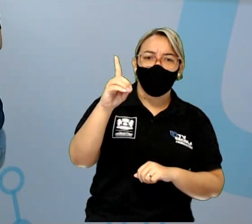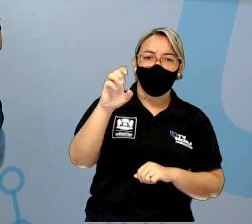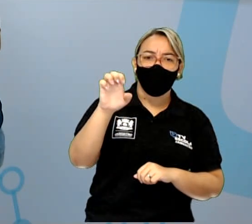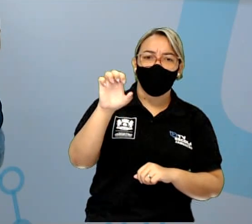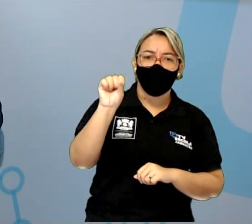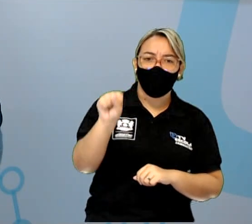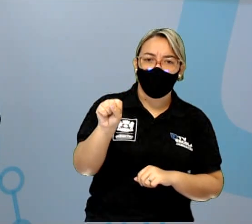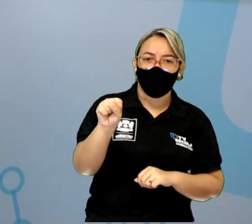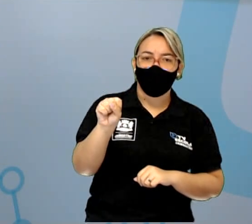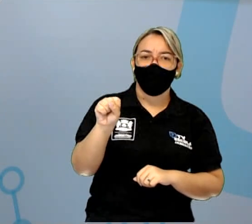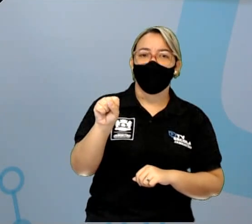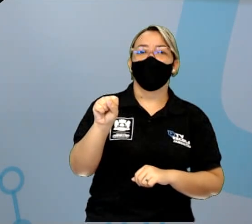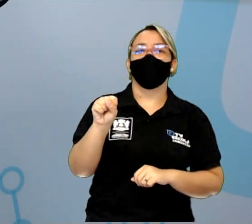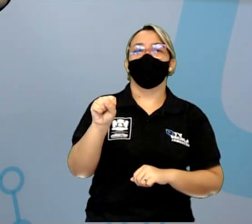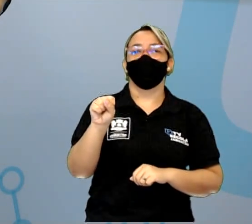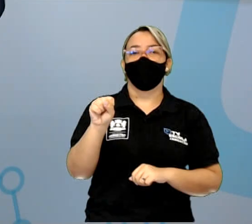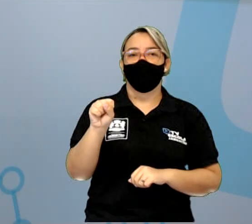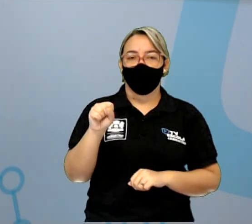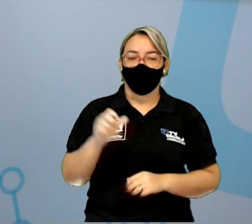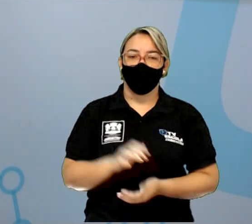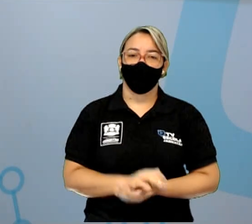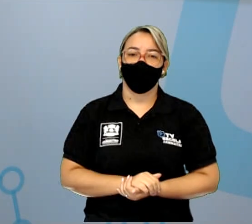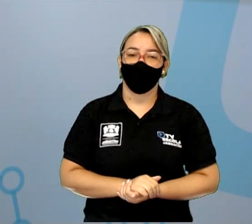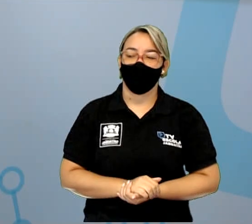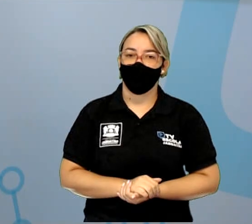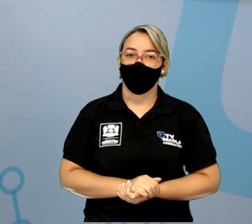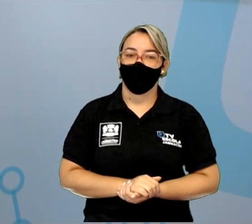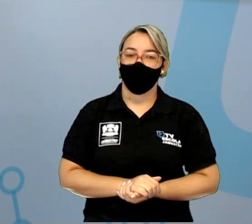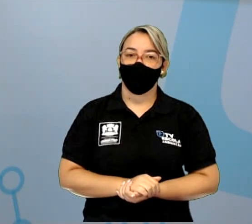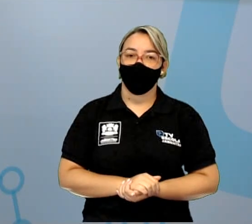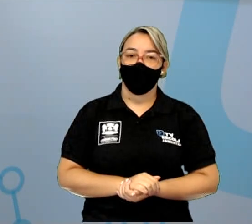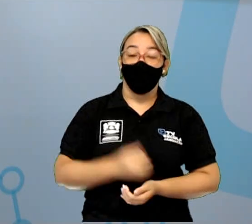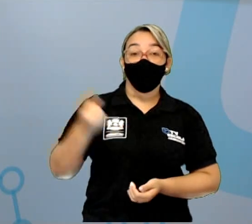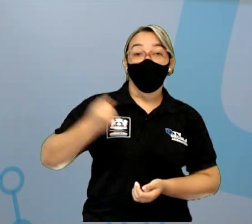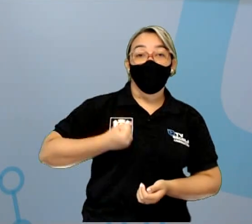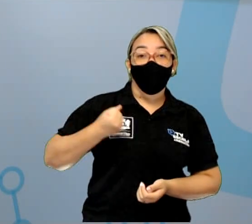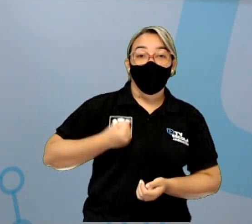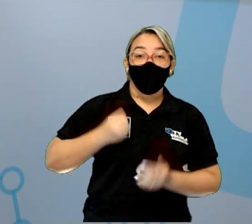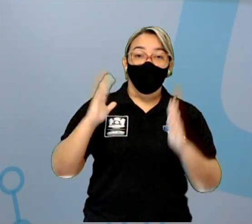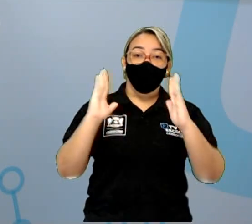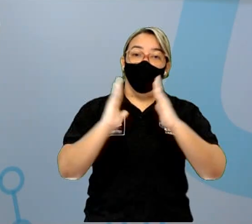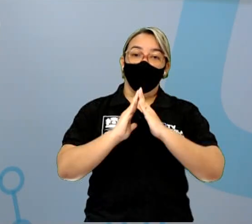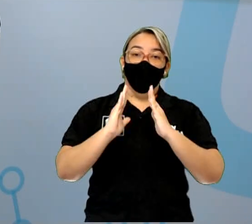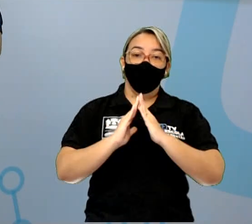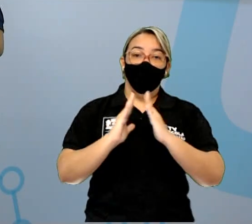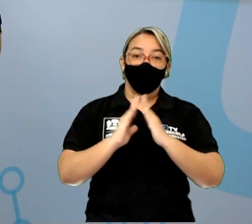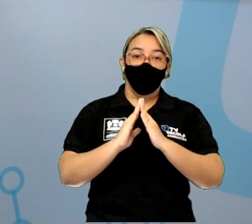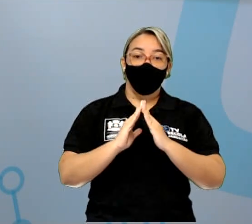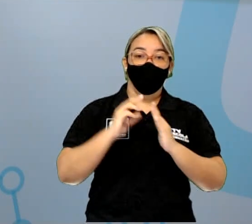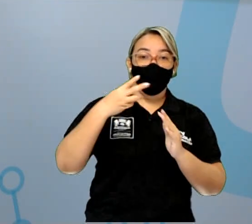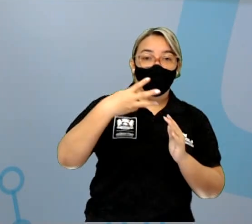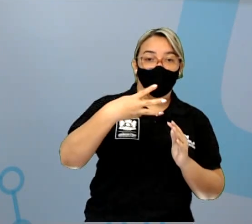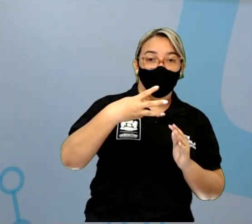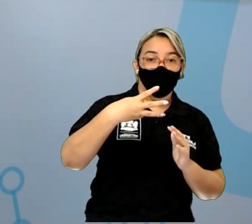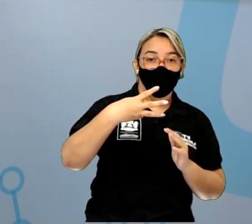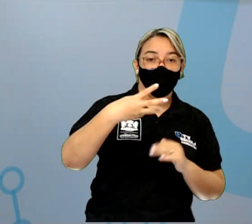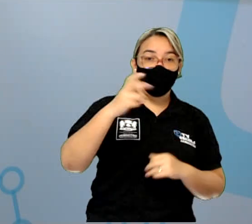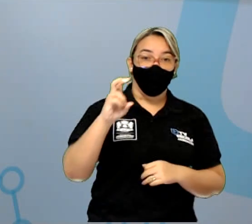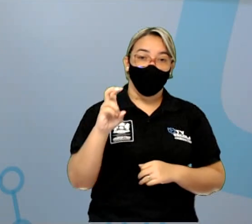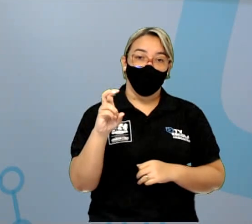rua que usa número. E o número da casa é 35.